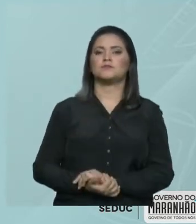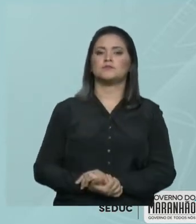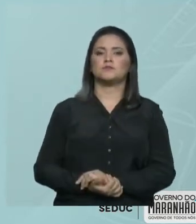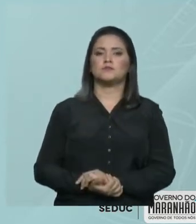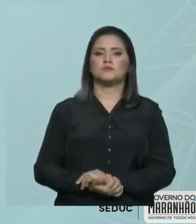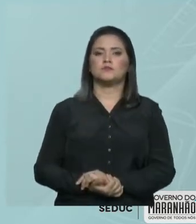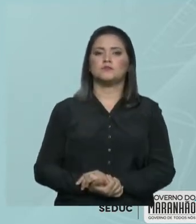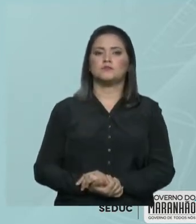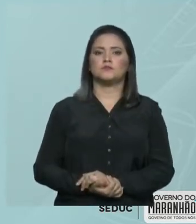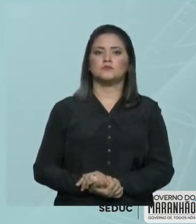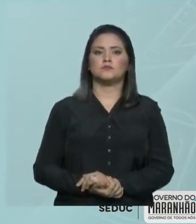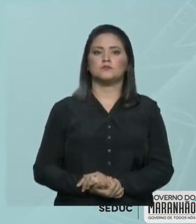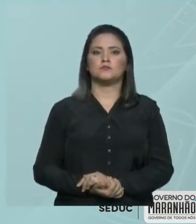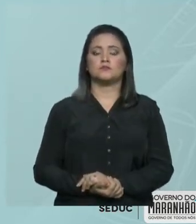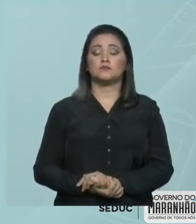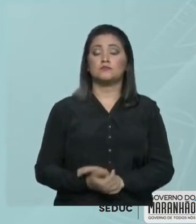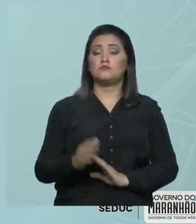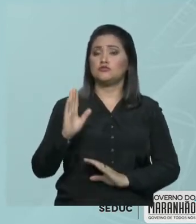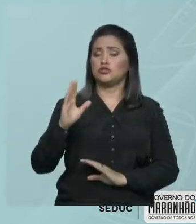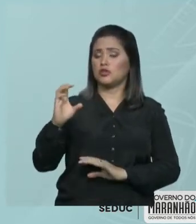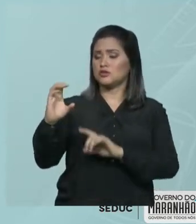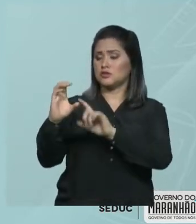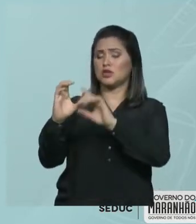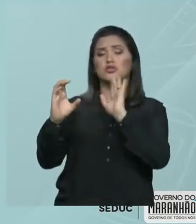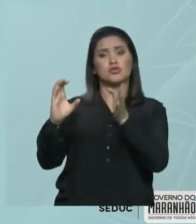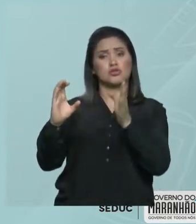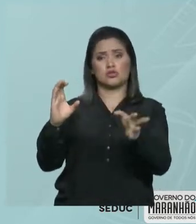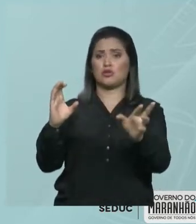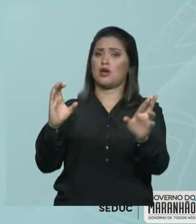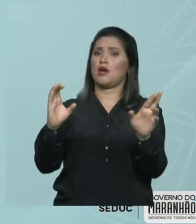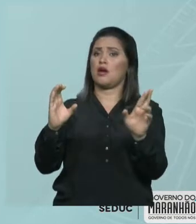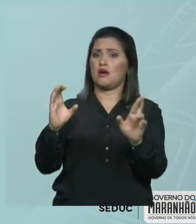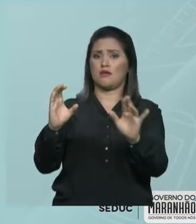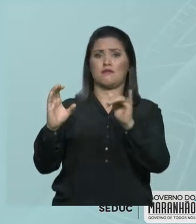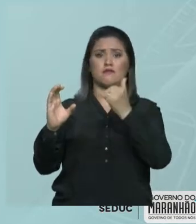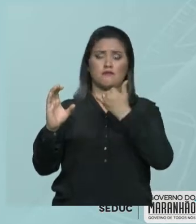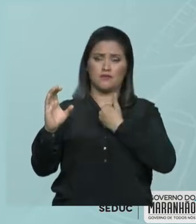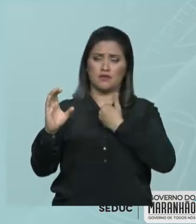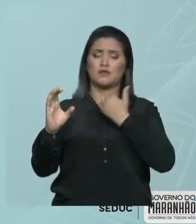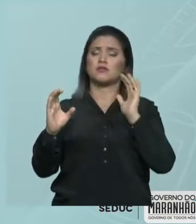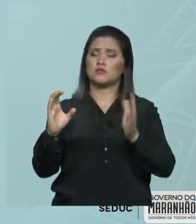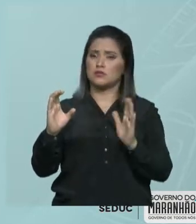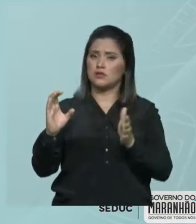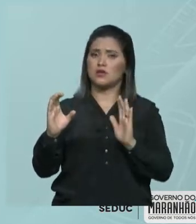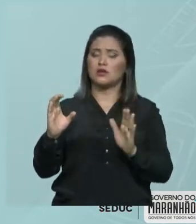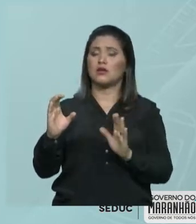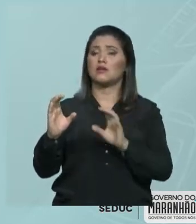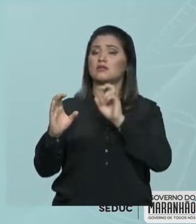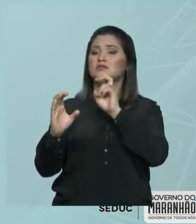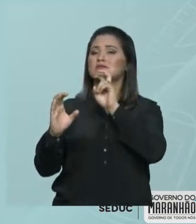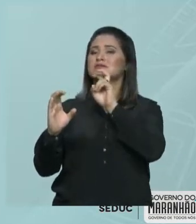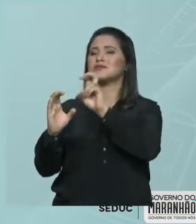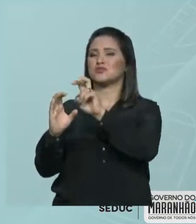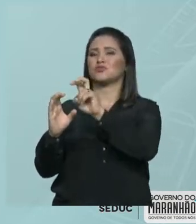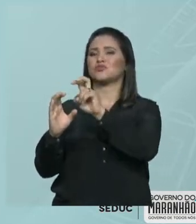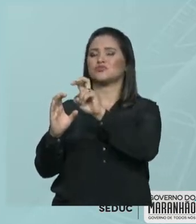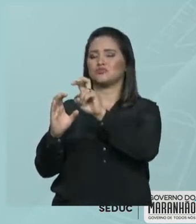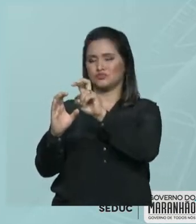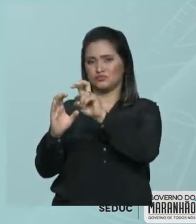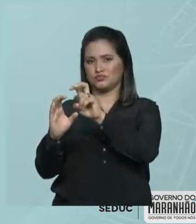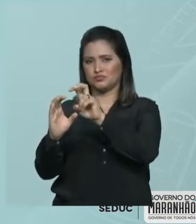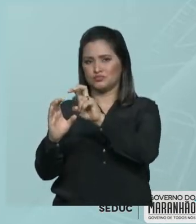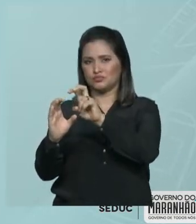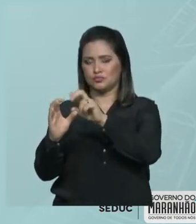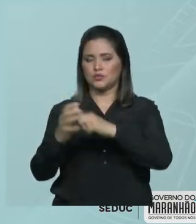ele já está me dizendo quanto é a concentração comum. 5 gramas para cada litro da solução. Se a